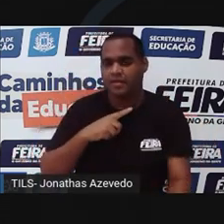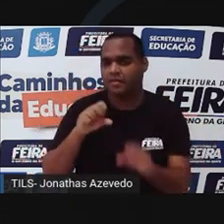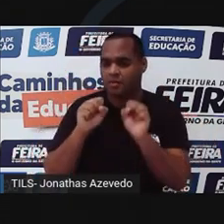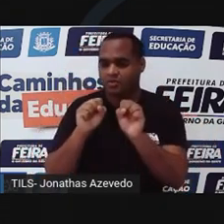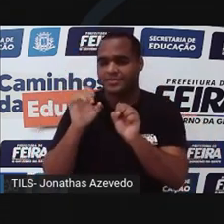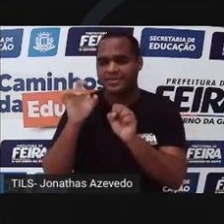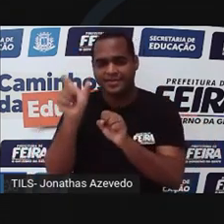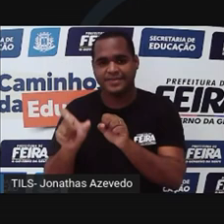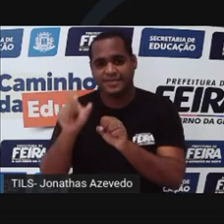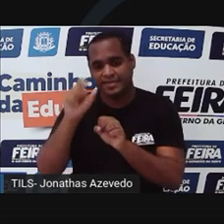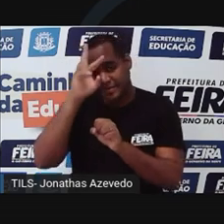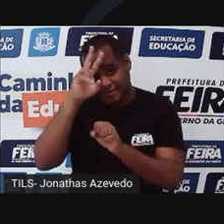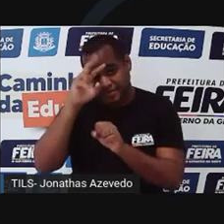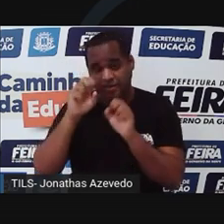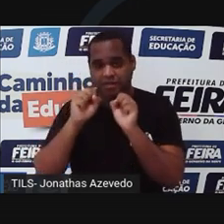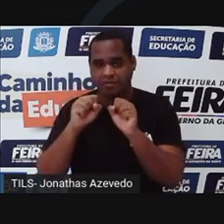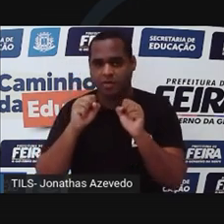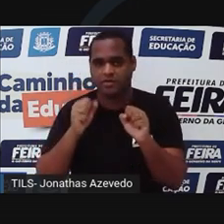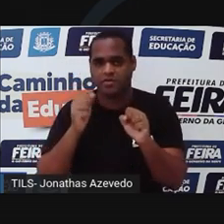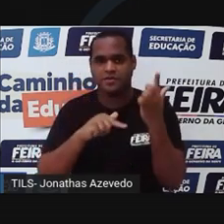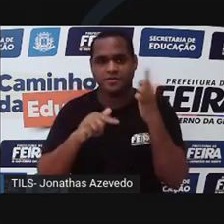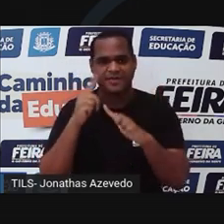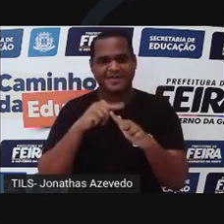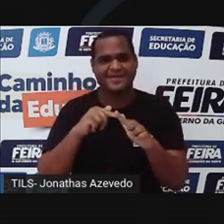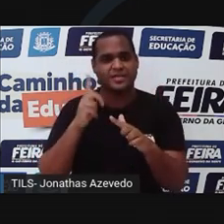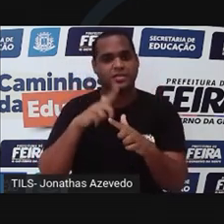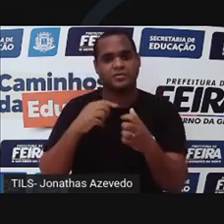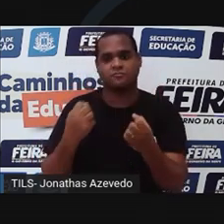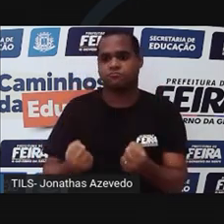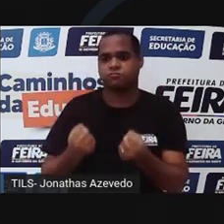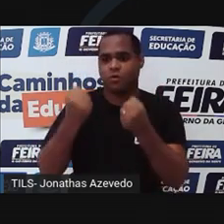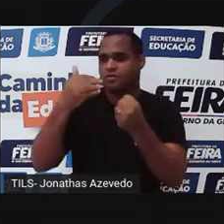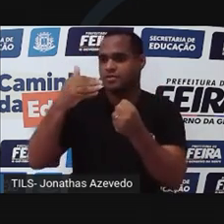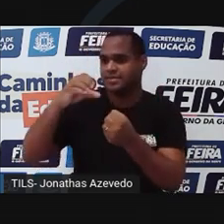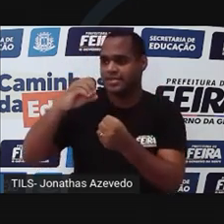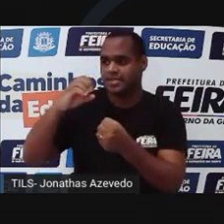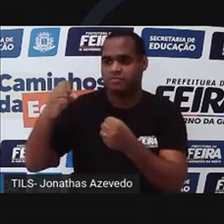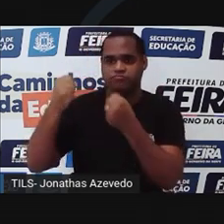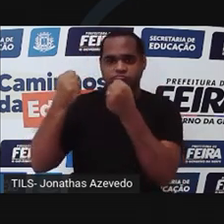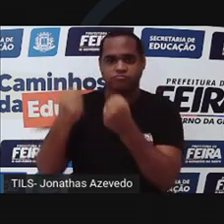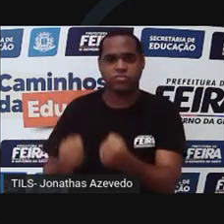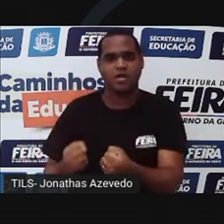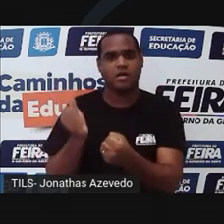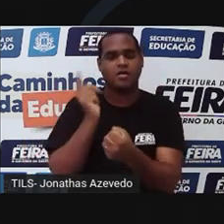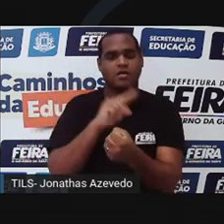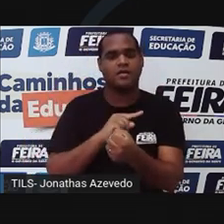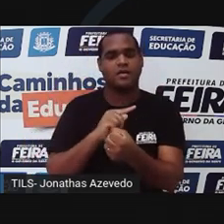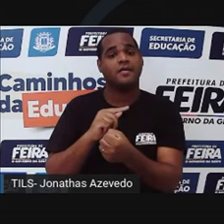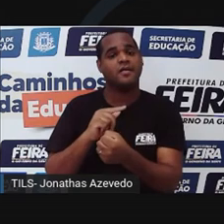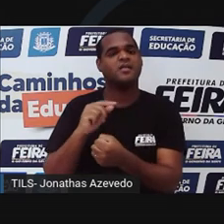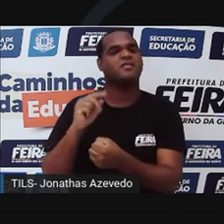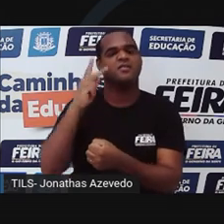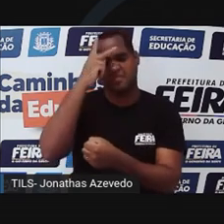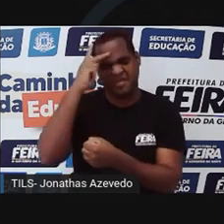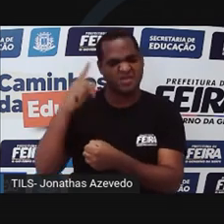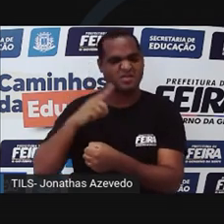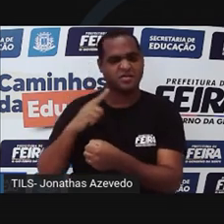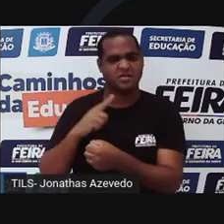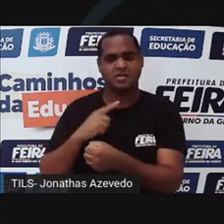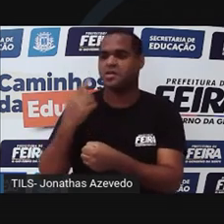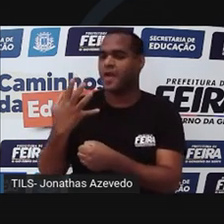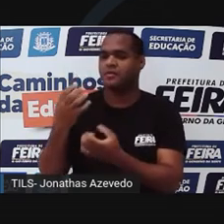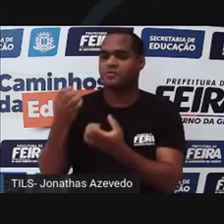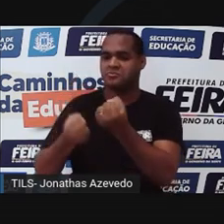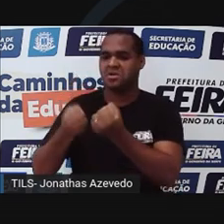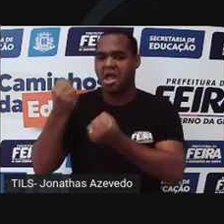espécie de formiga que pode levantar até cem vezes o próprio peso? Isto seria como um ser humano levantando quatro